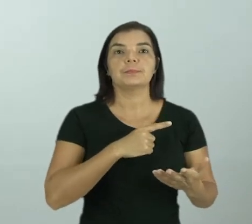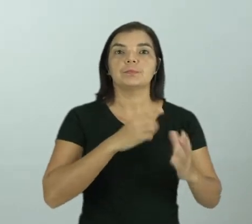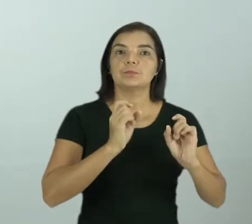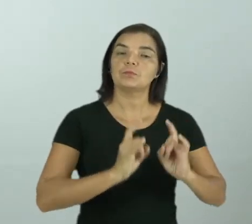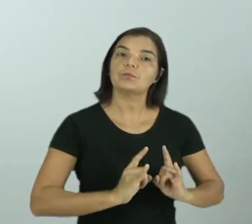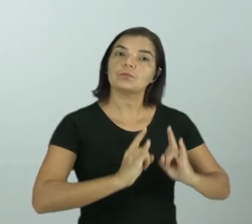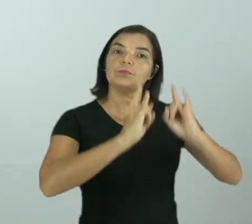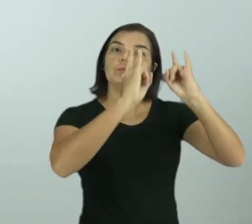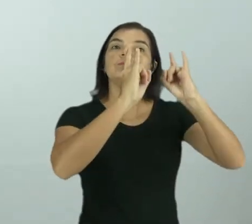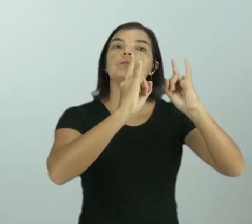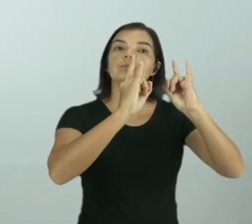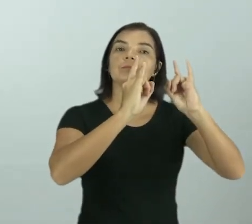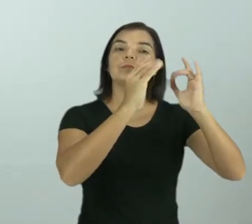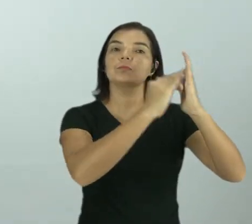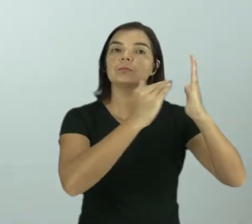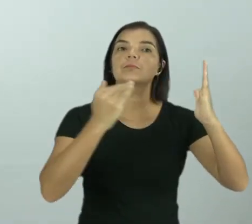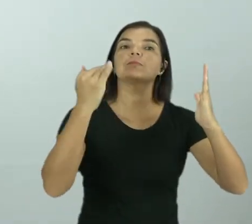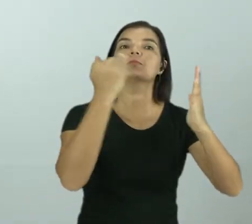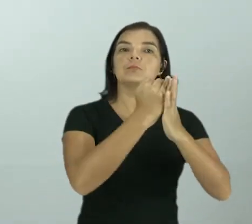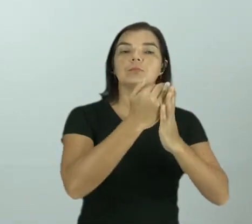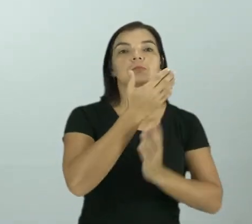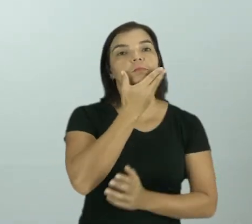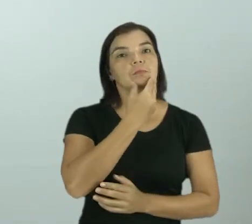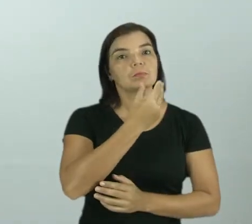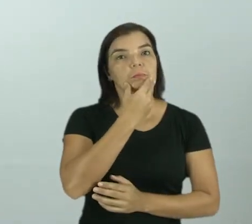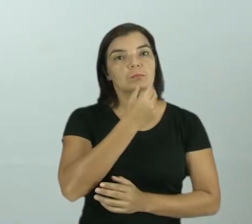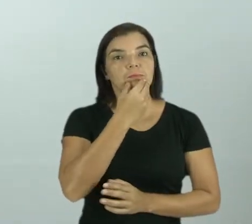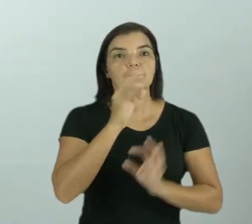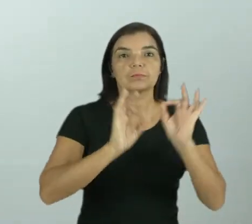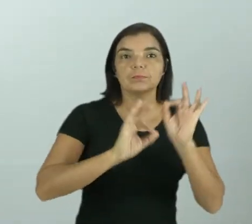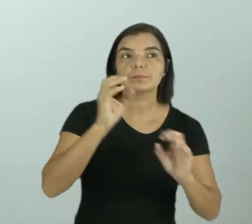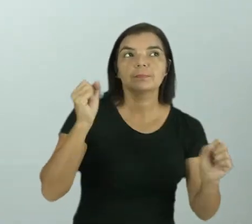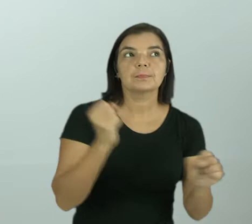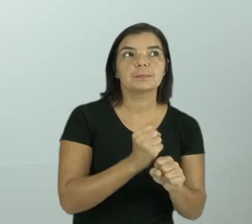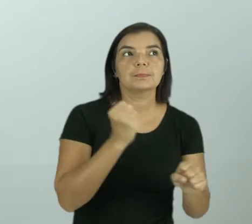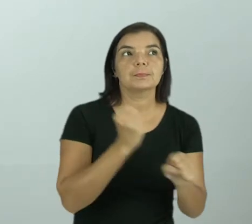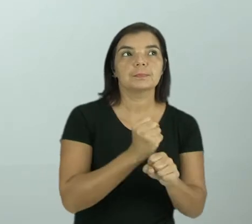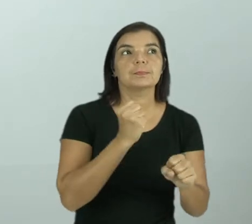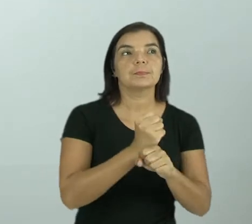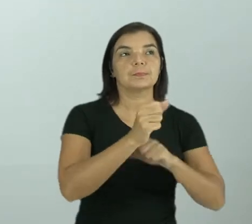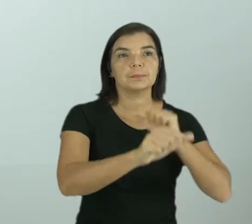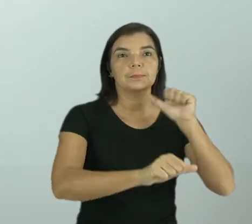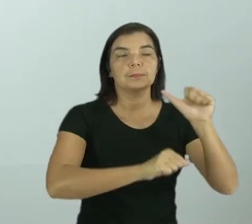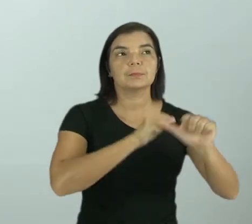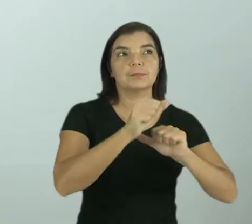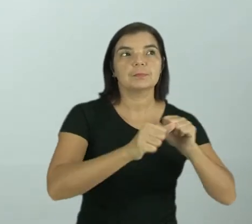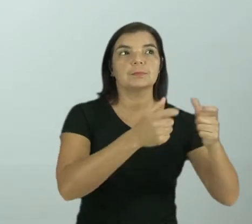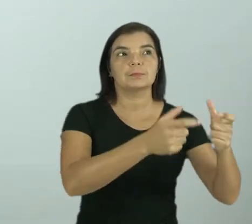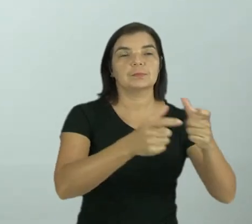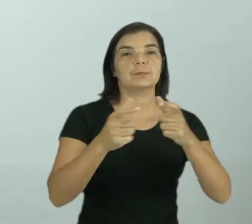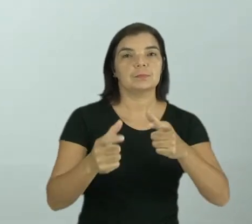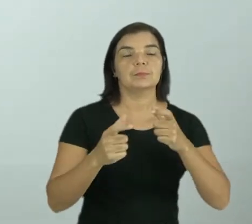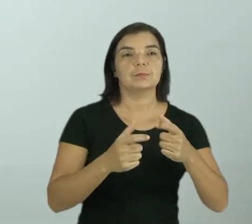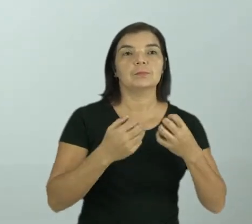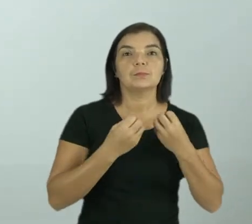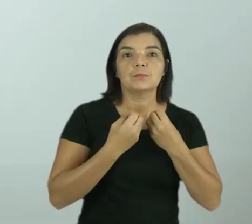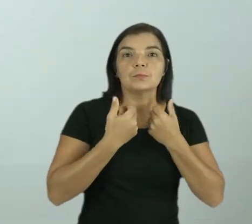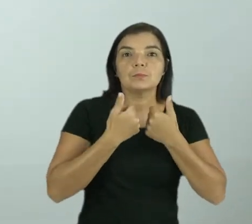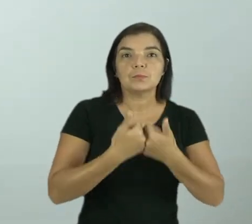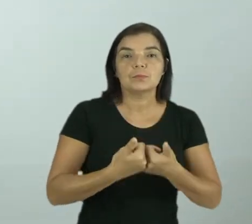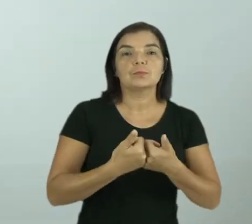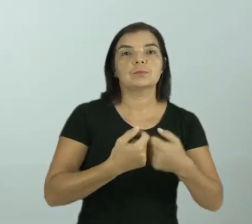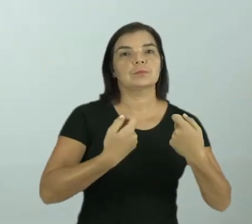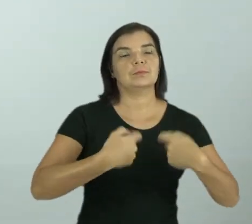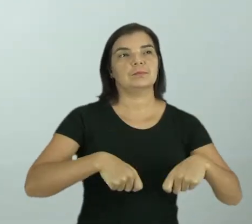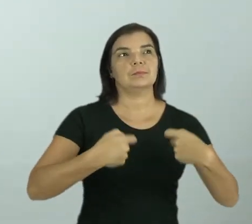prédio, de uma estrutura maior, então o homem vai lá e constrói, transforma aquele espaço. tudo por